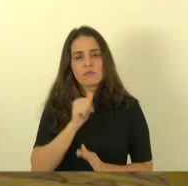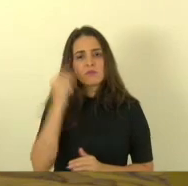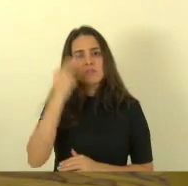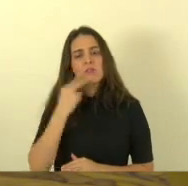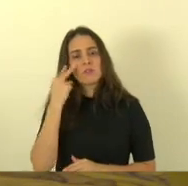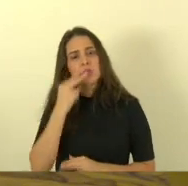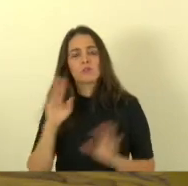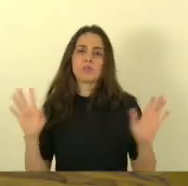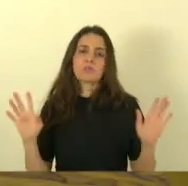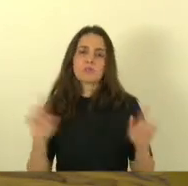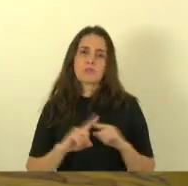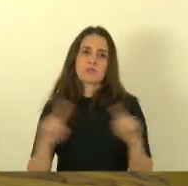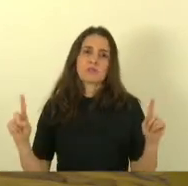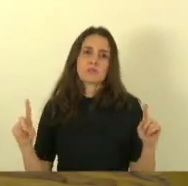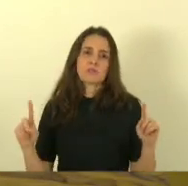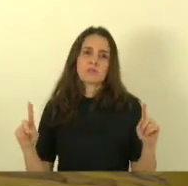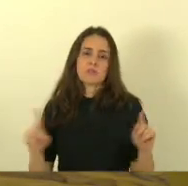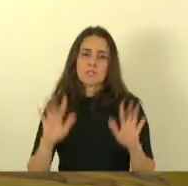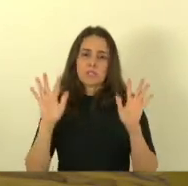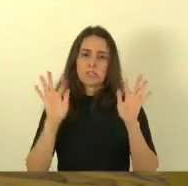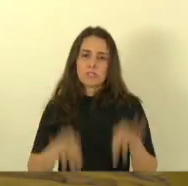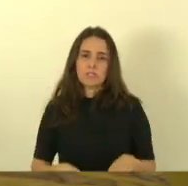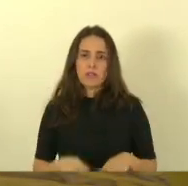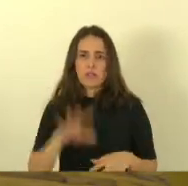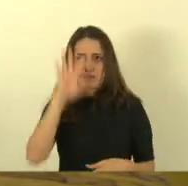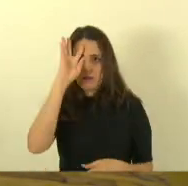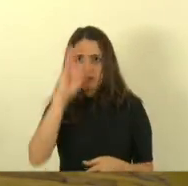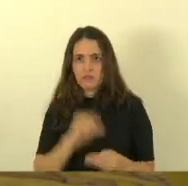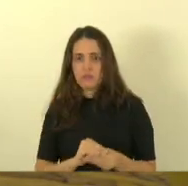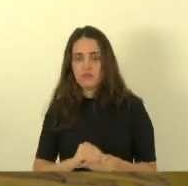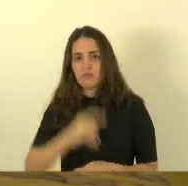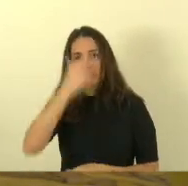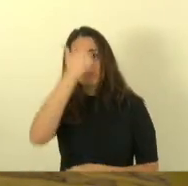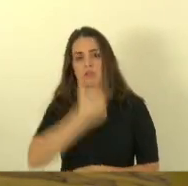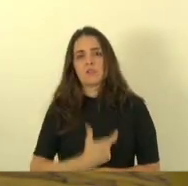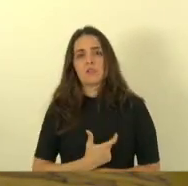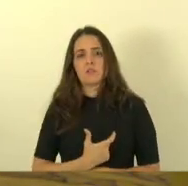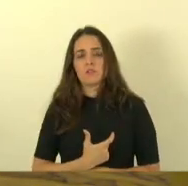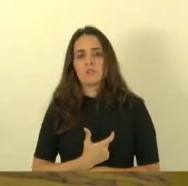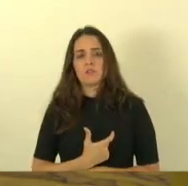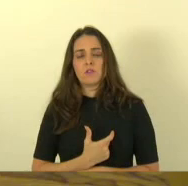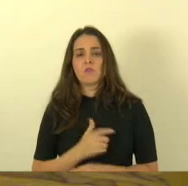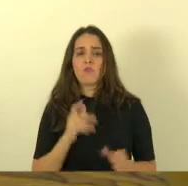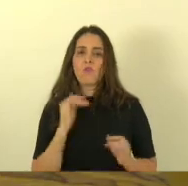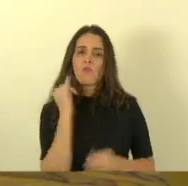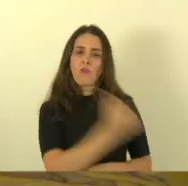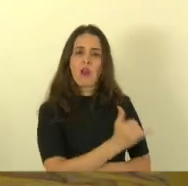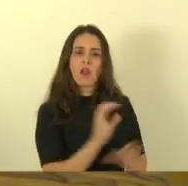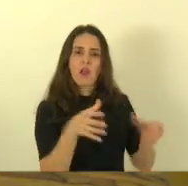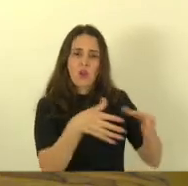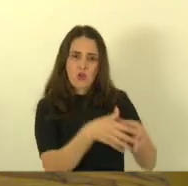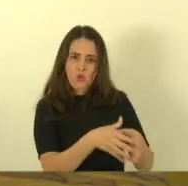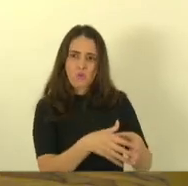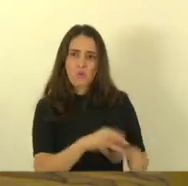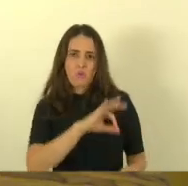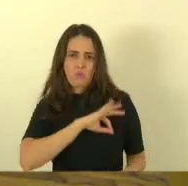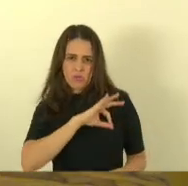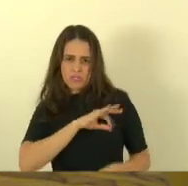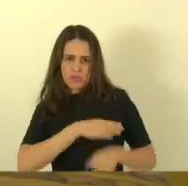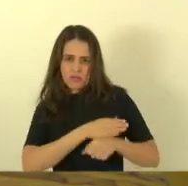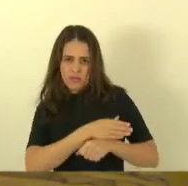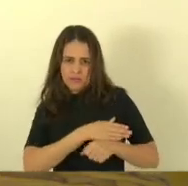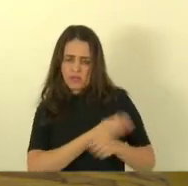então mais uma vez para encerrar senhor presidente meus valorosos cumprimentos aos